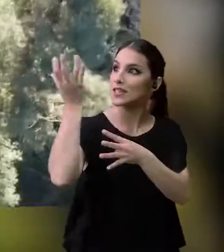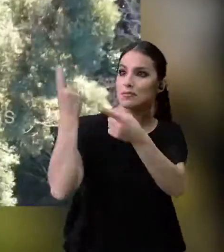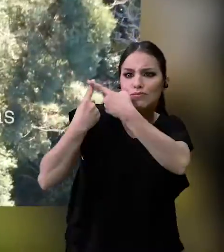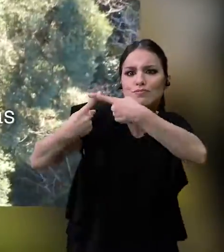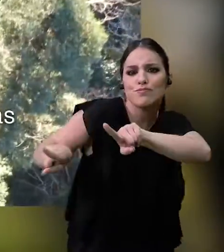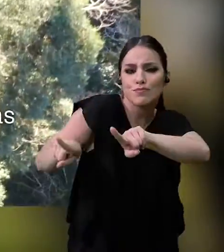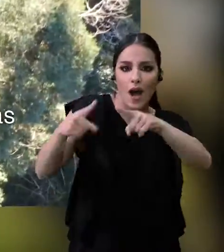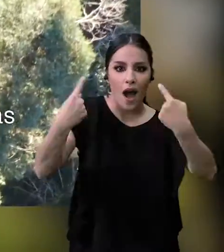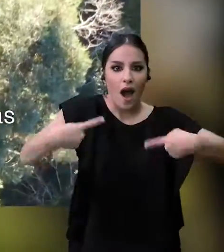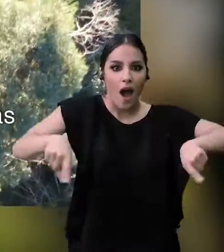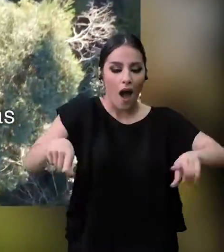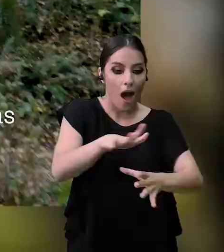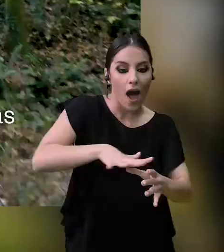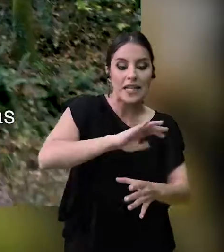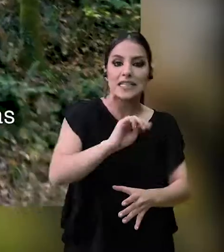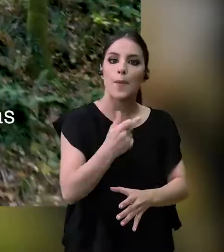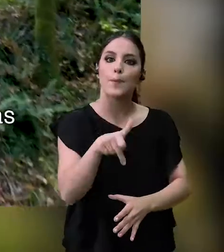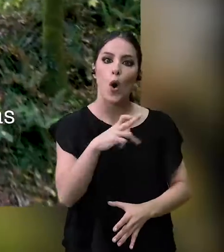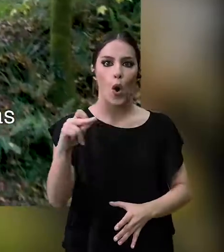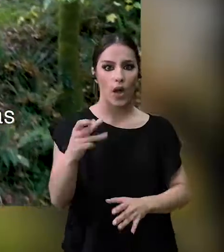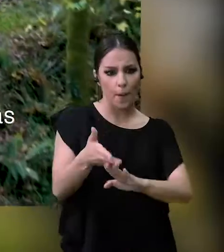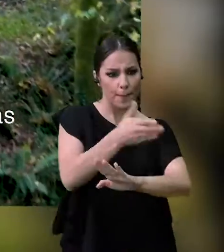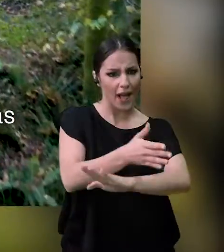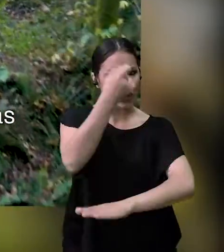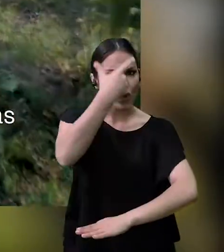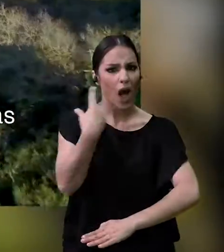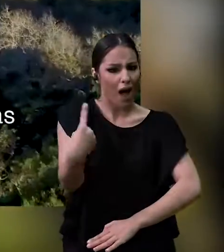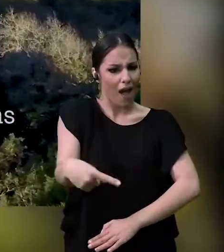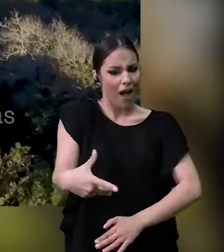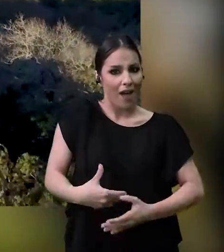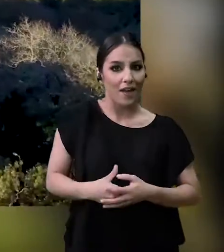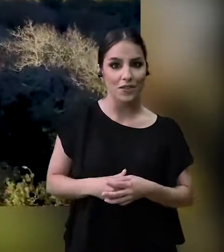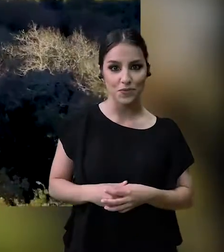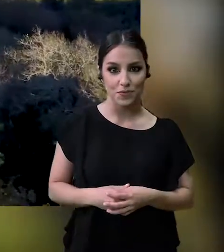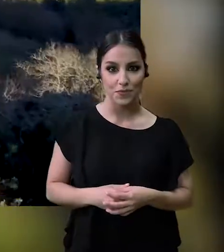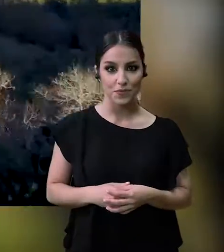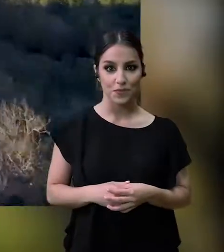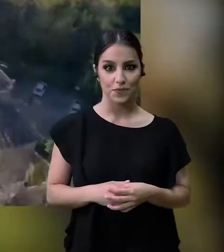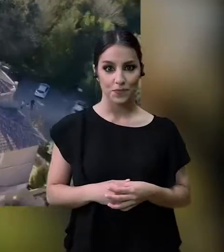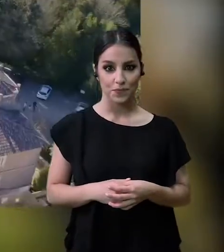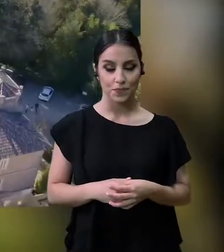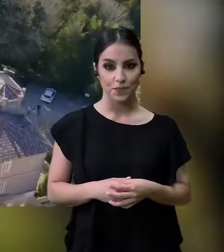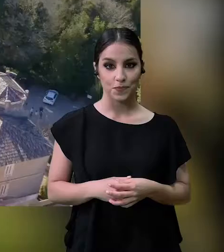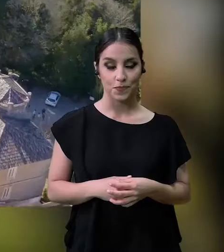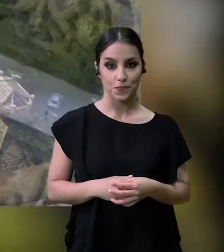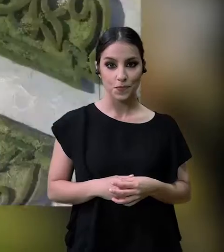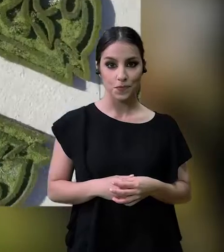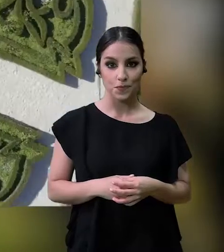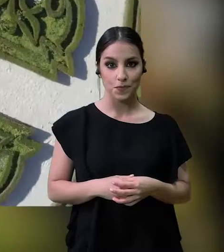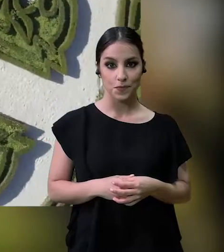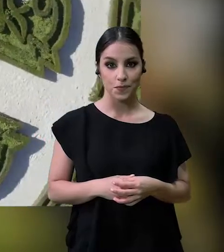exóticas trazidas pelos descobridoras áreas de sambaias pré-históricas e árvores únicas de portas extraordinárias